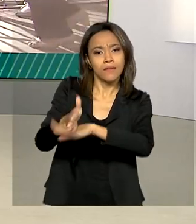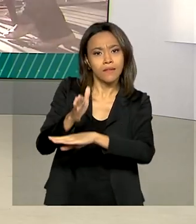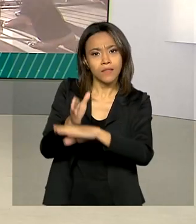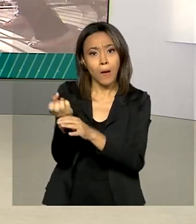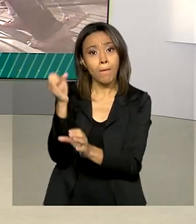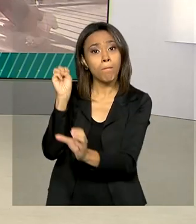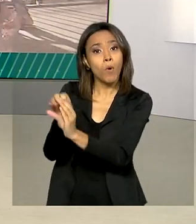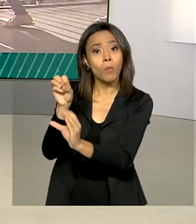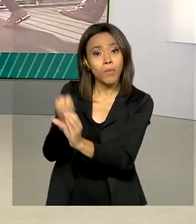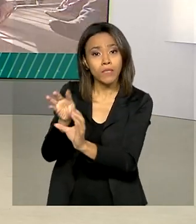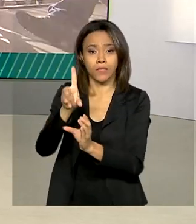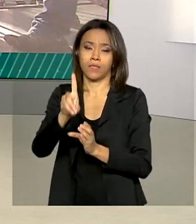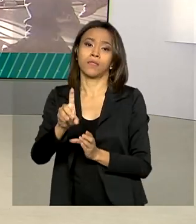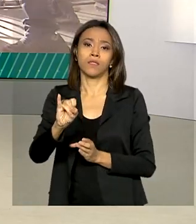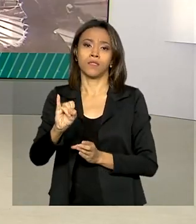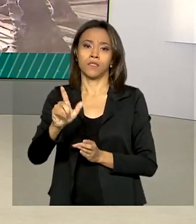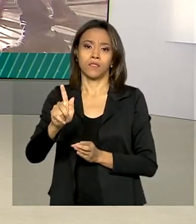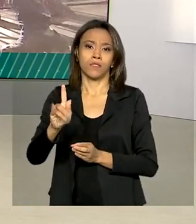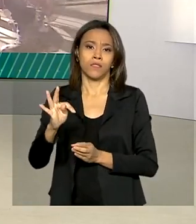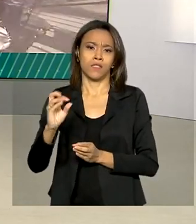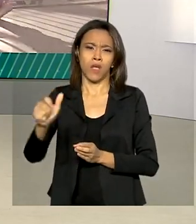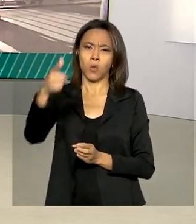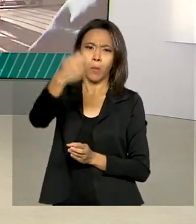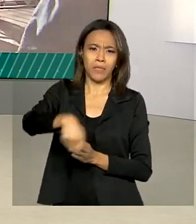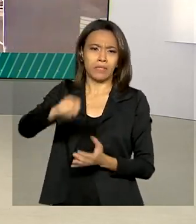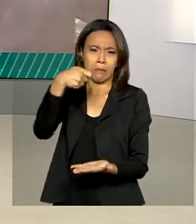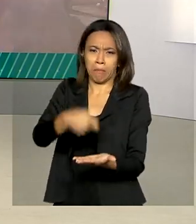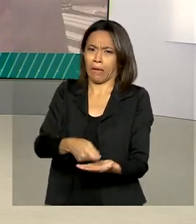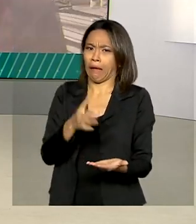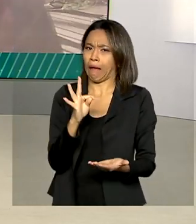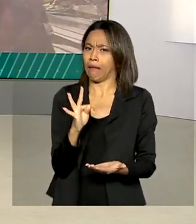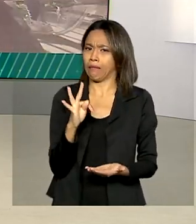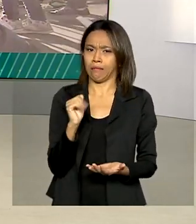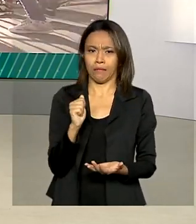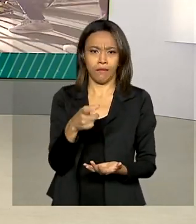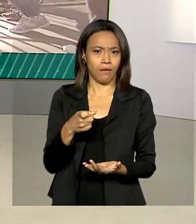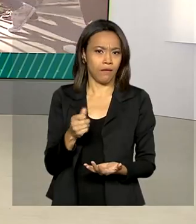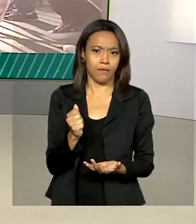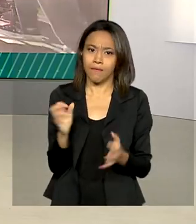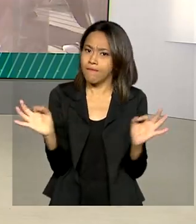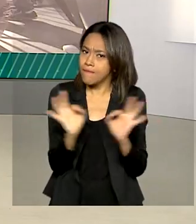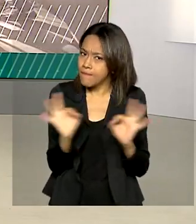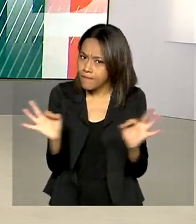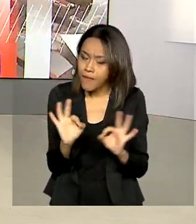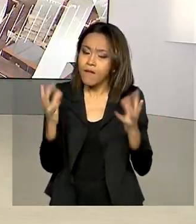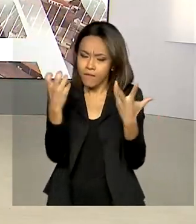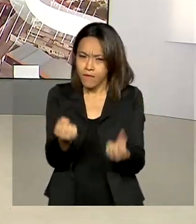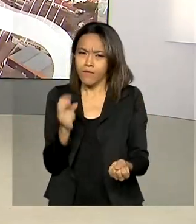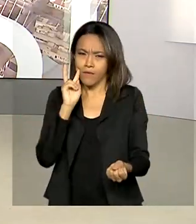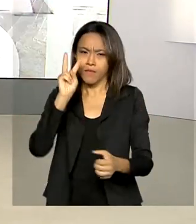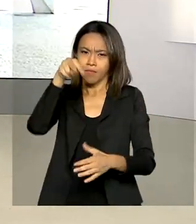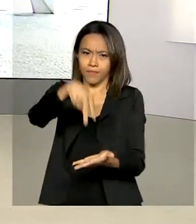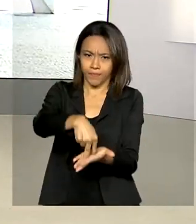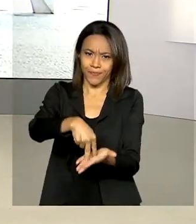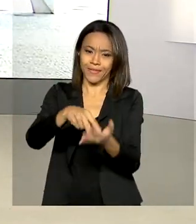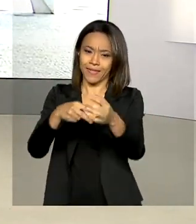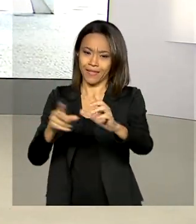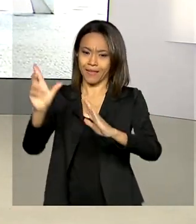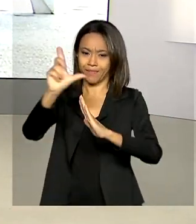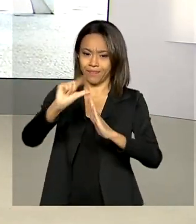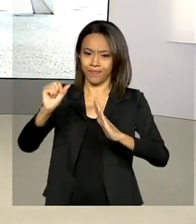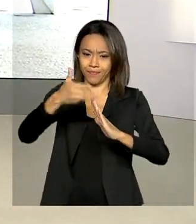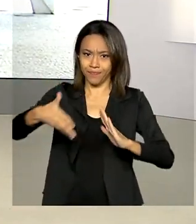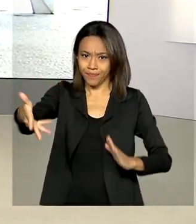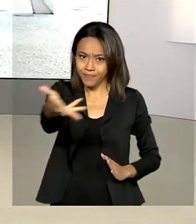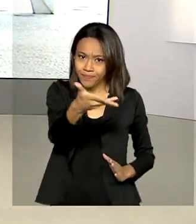sem cobrança de tarifas. Vamos saber os detalhes então sobre esse assunto com a repórter Selma Dias, ela está no Palácio do Planalto. Selma Dias, bom